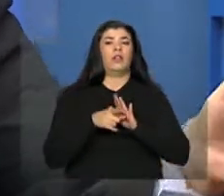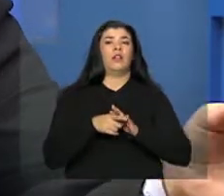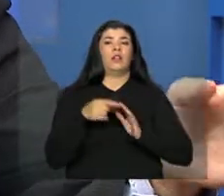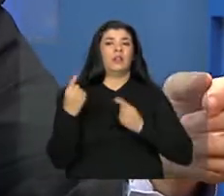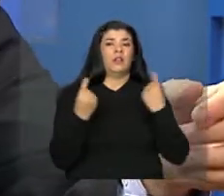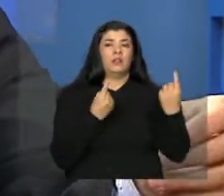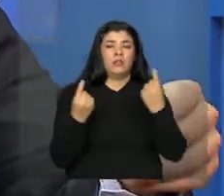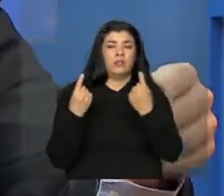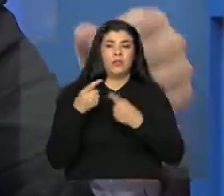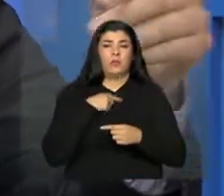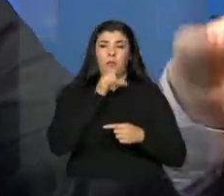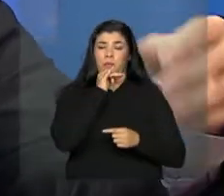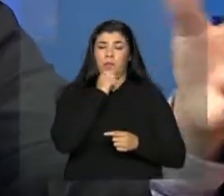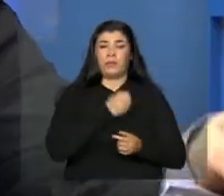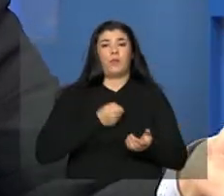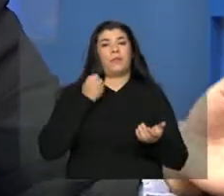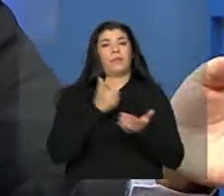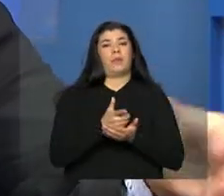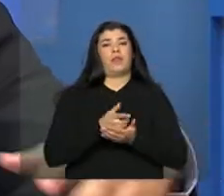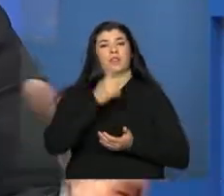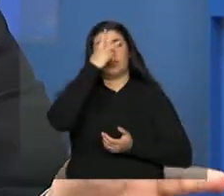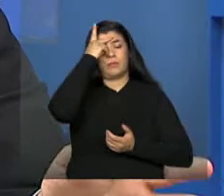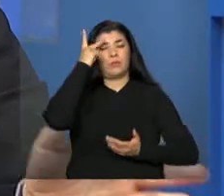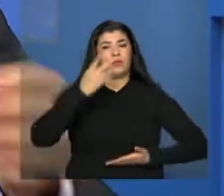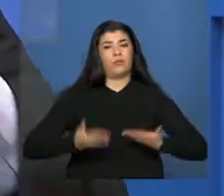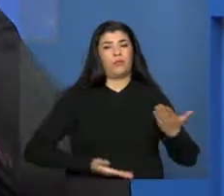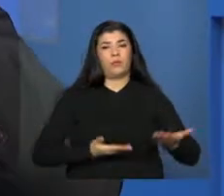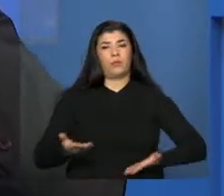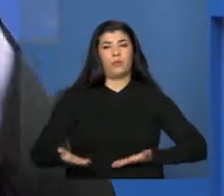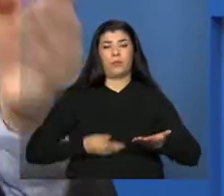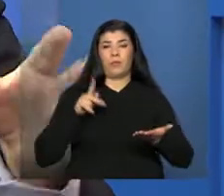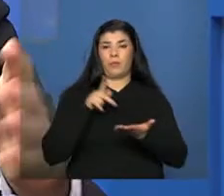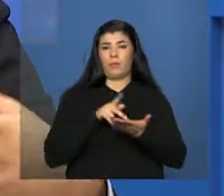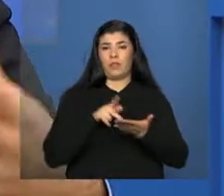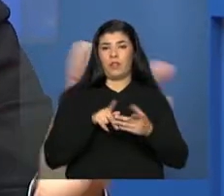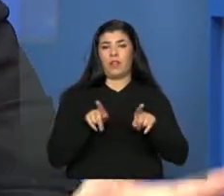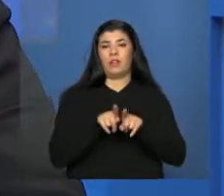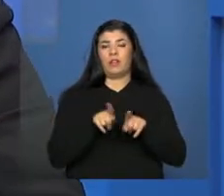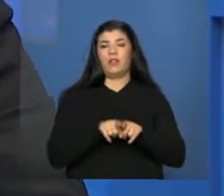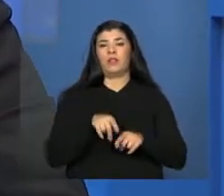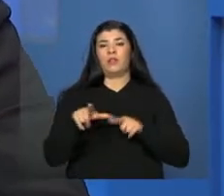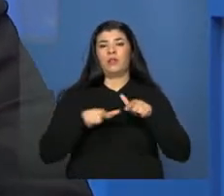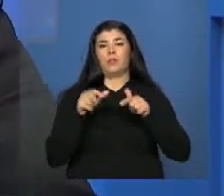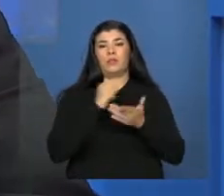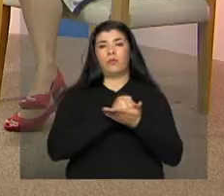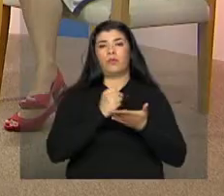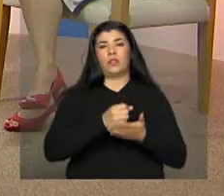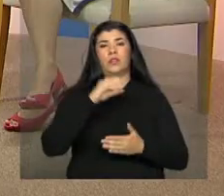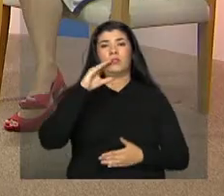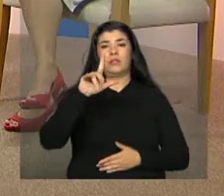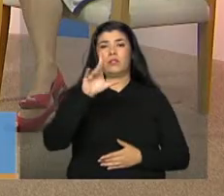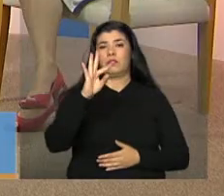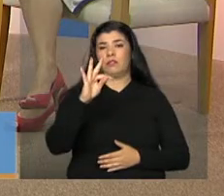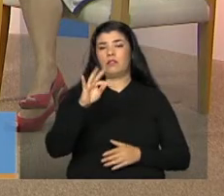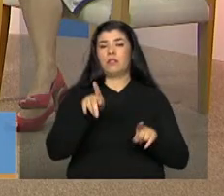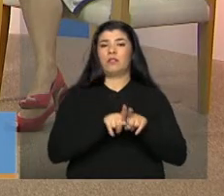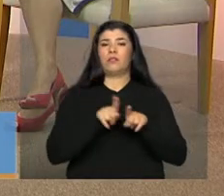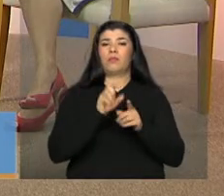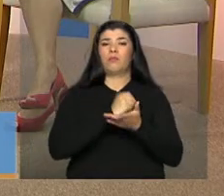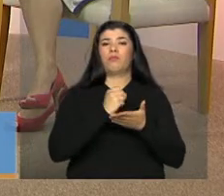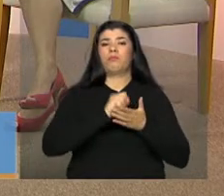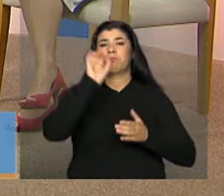para pagamento, por exemplo, de servidores públicos efetivos, seletistas ou temporários. Então, assim, isso